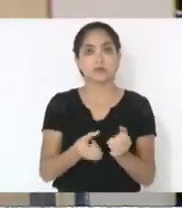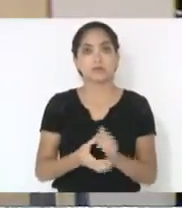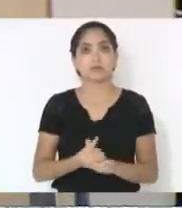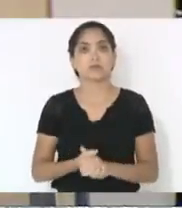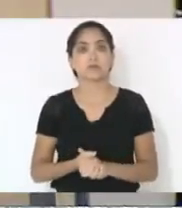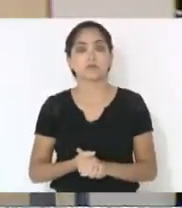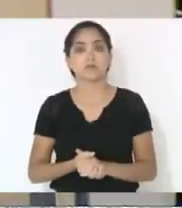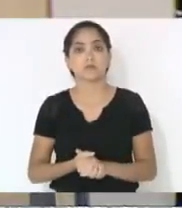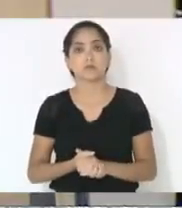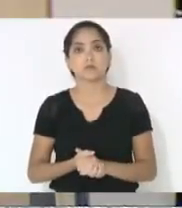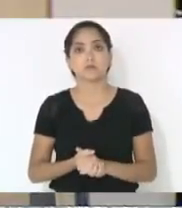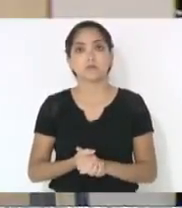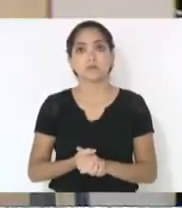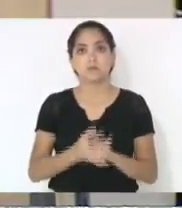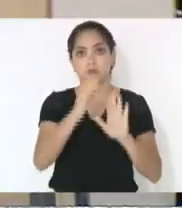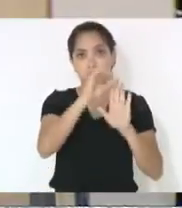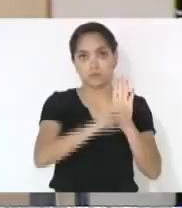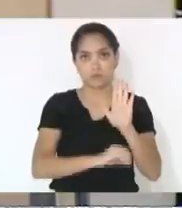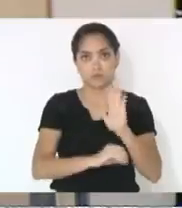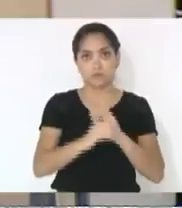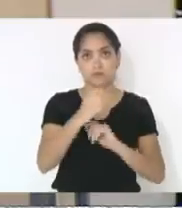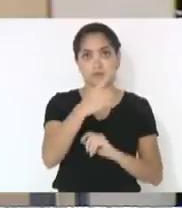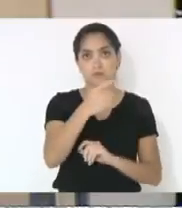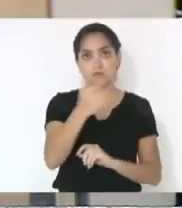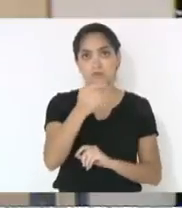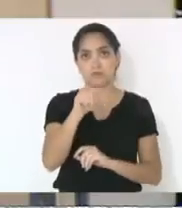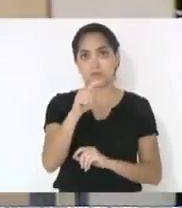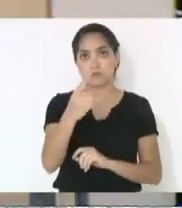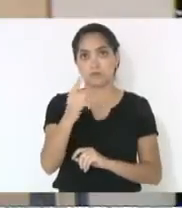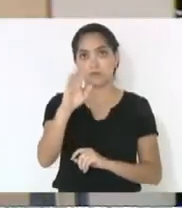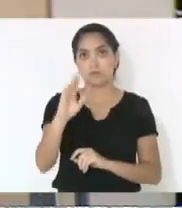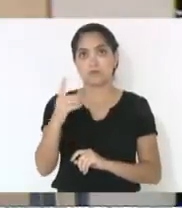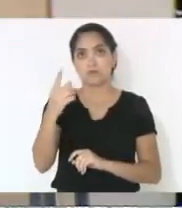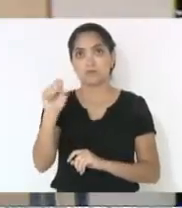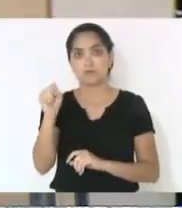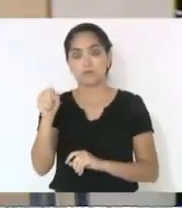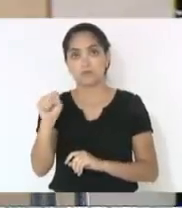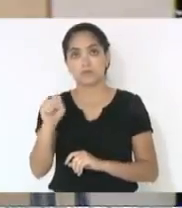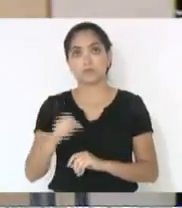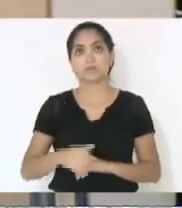matéria, ofício 12.1 do Tribunal de Contas do Estado.